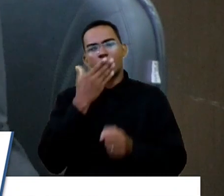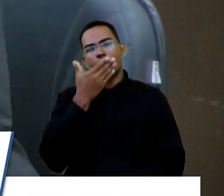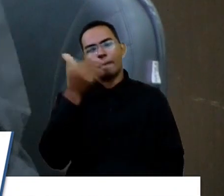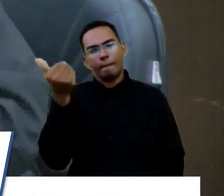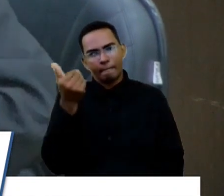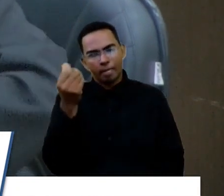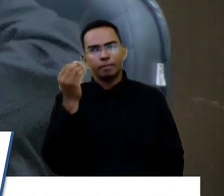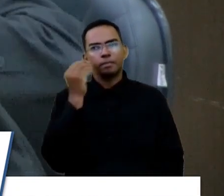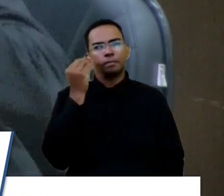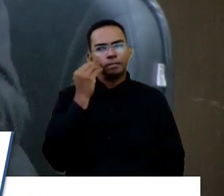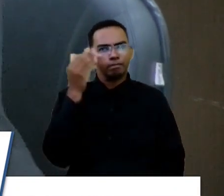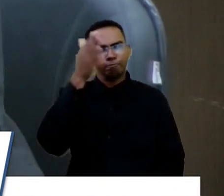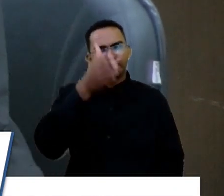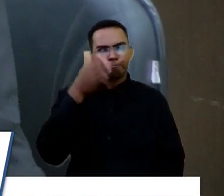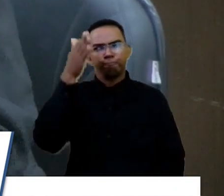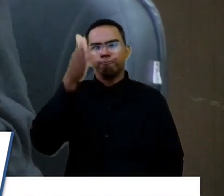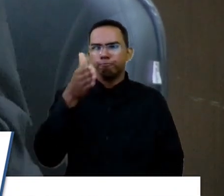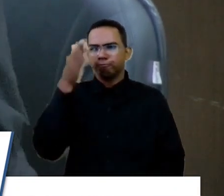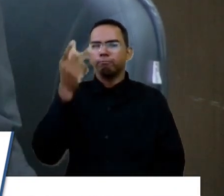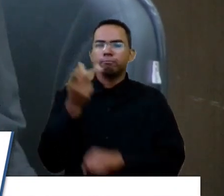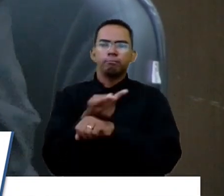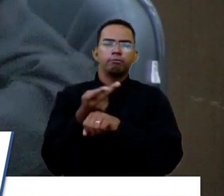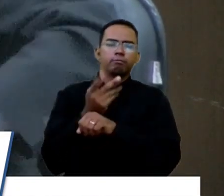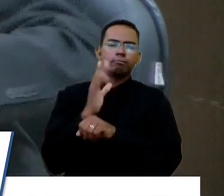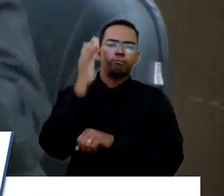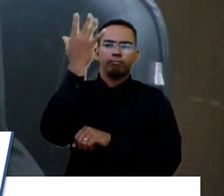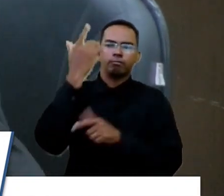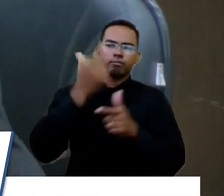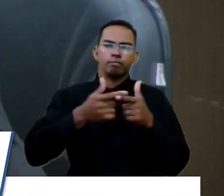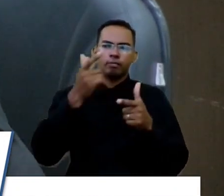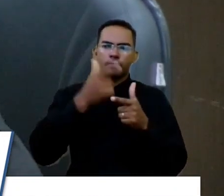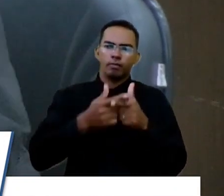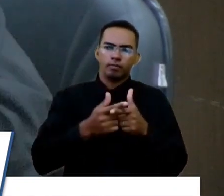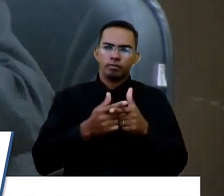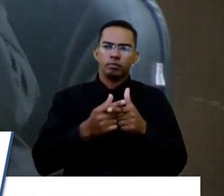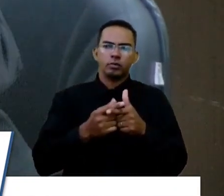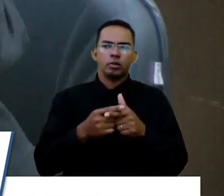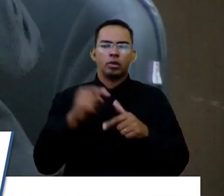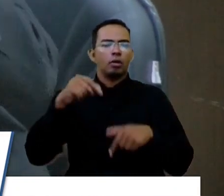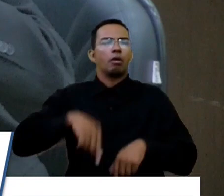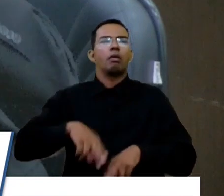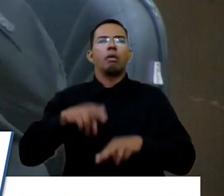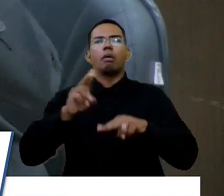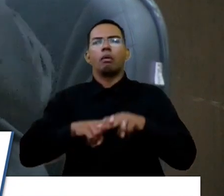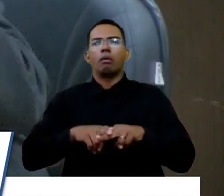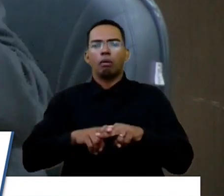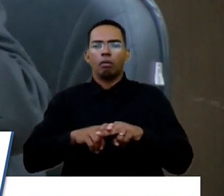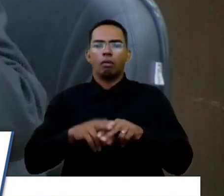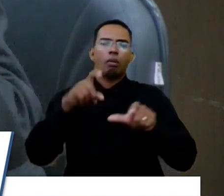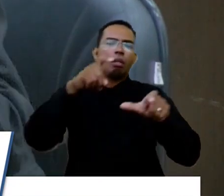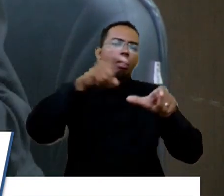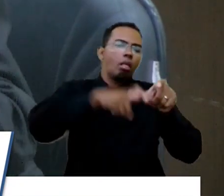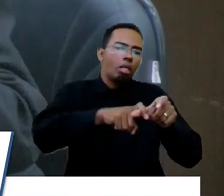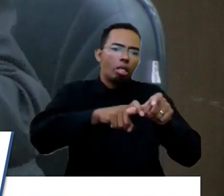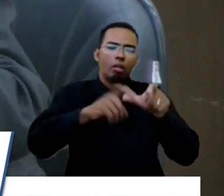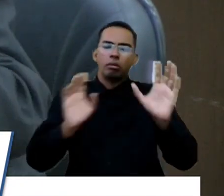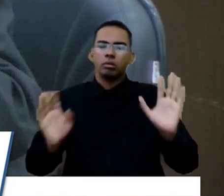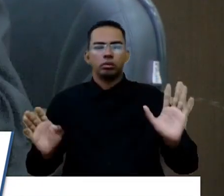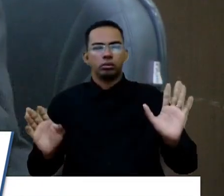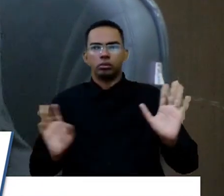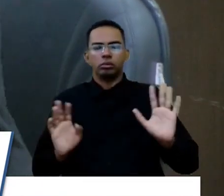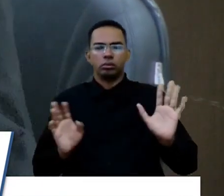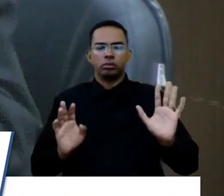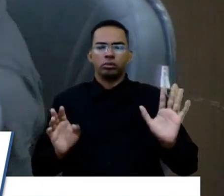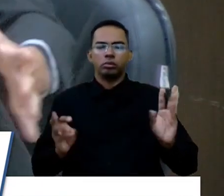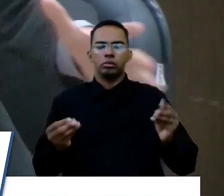a gente tenta ir atrás, buscar soluções para problemas. A gente não fica aqui refém ou, como dizer